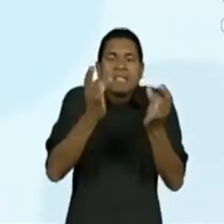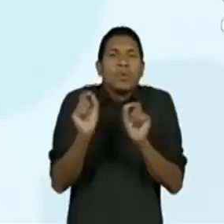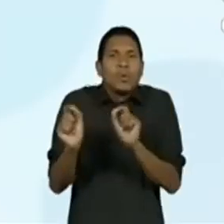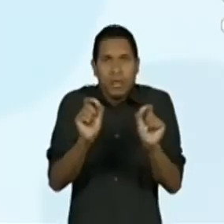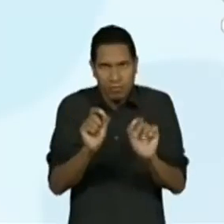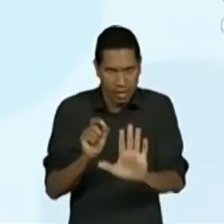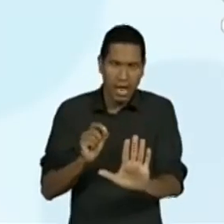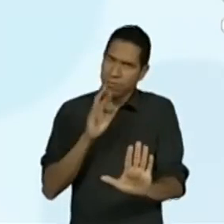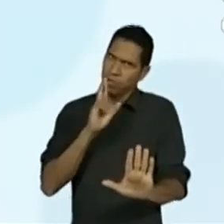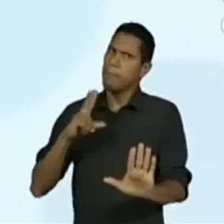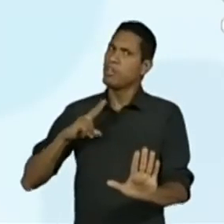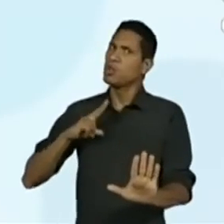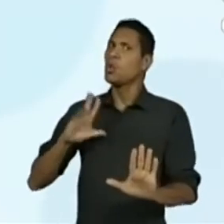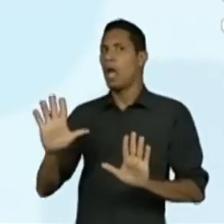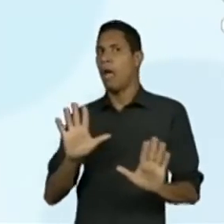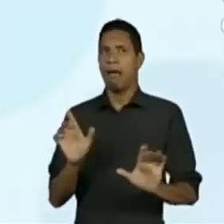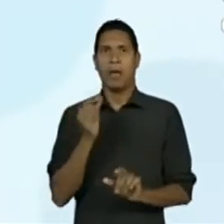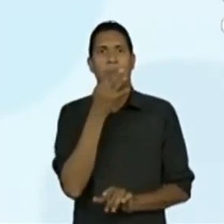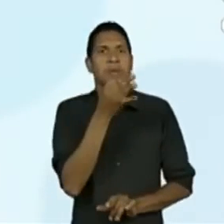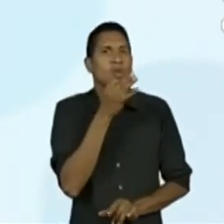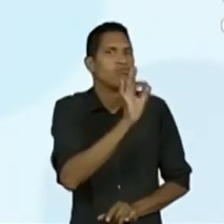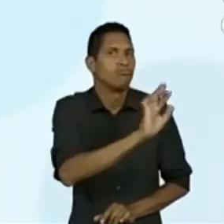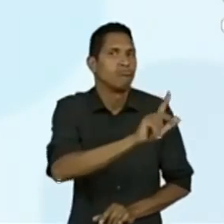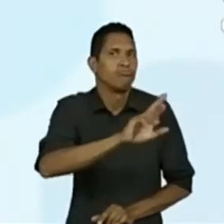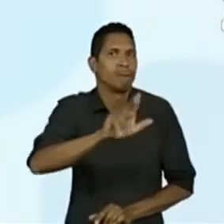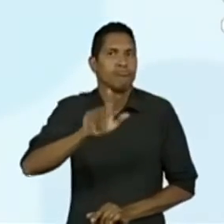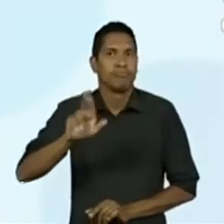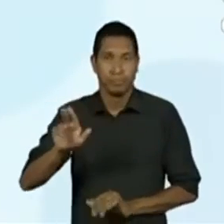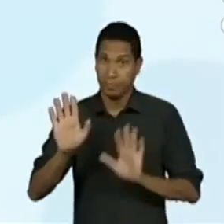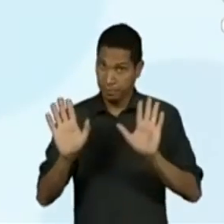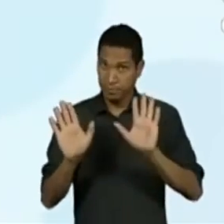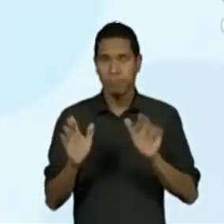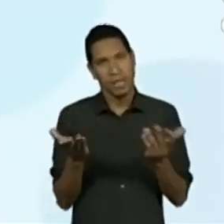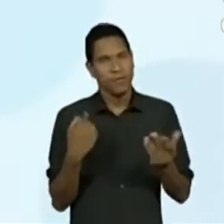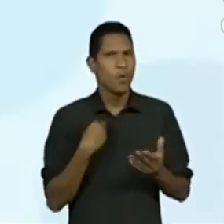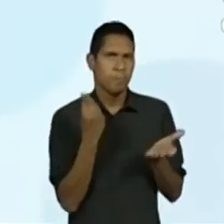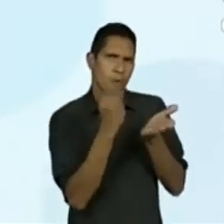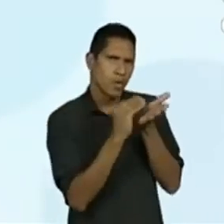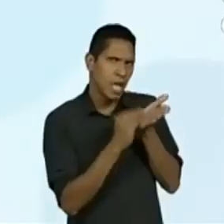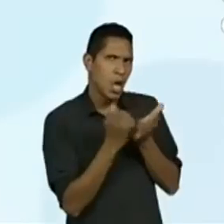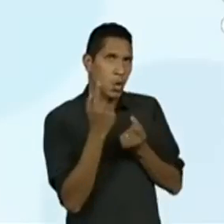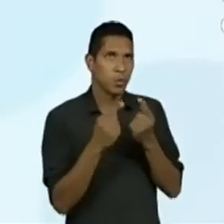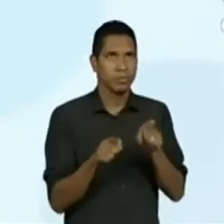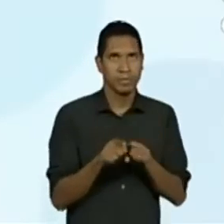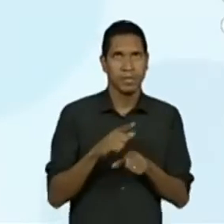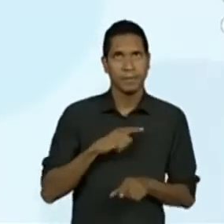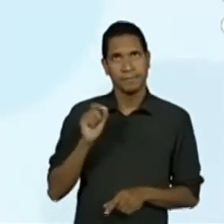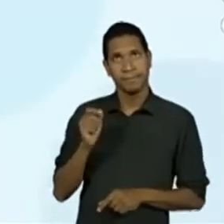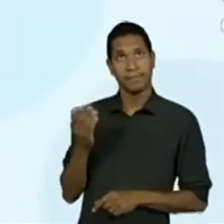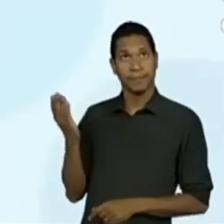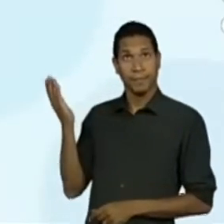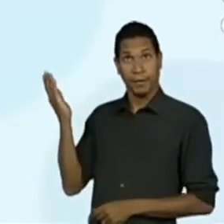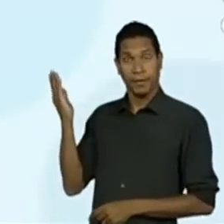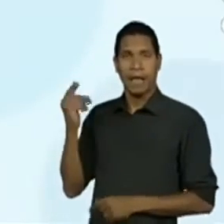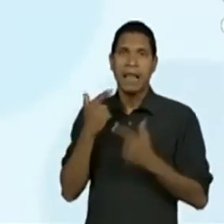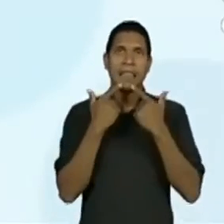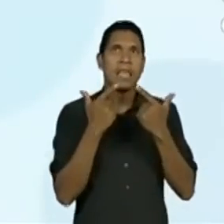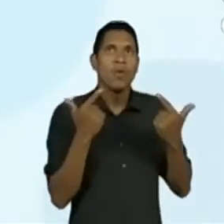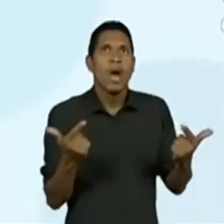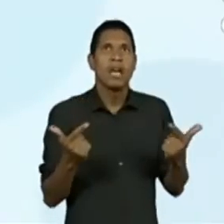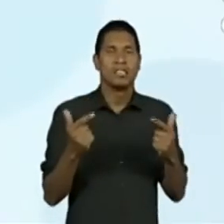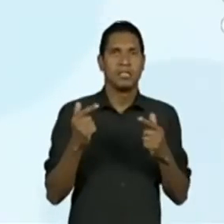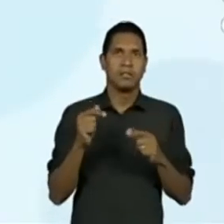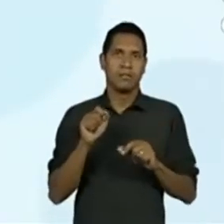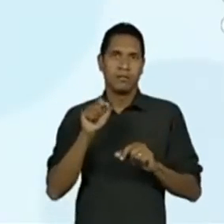linguagem, os aspectos gráficos, incluir desenhos, imagens, sons, né? O